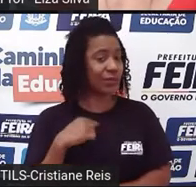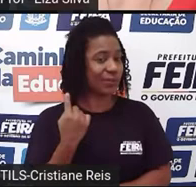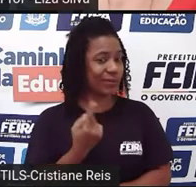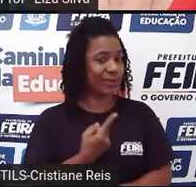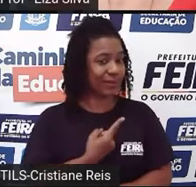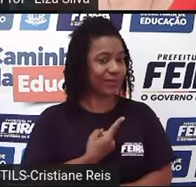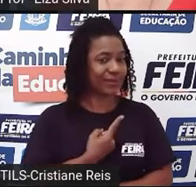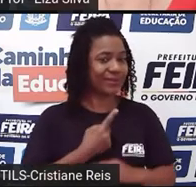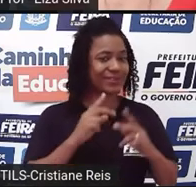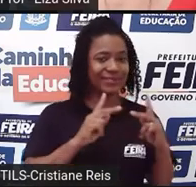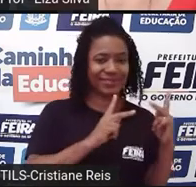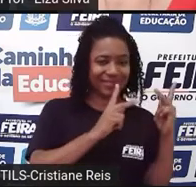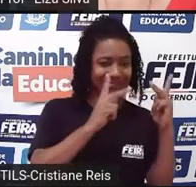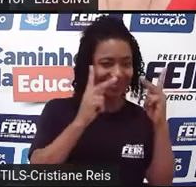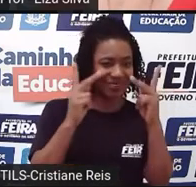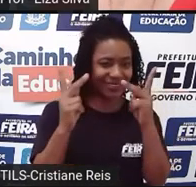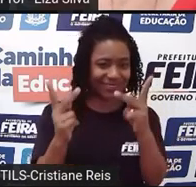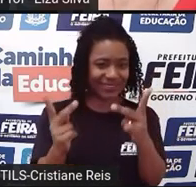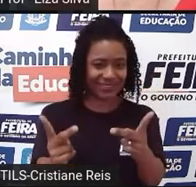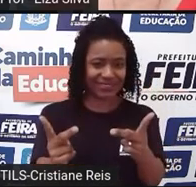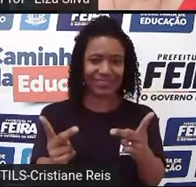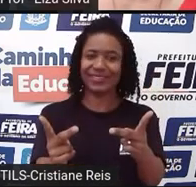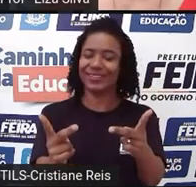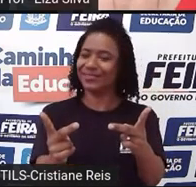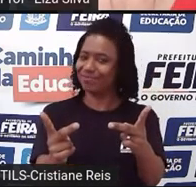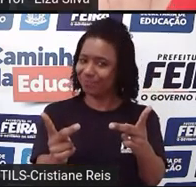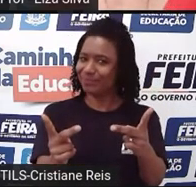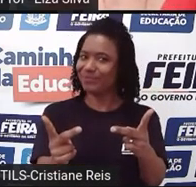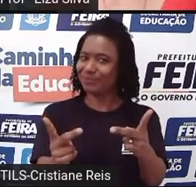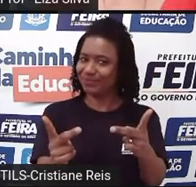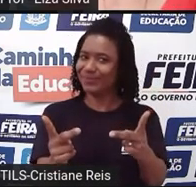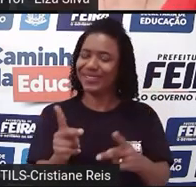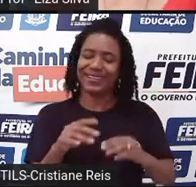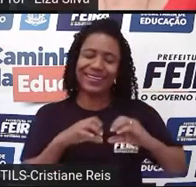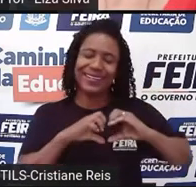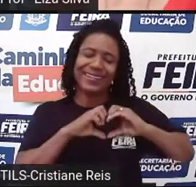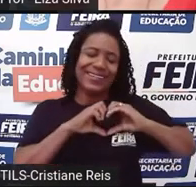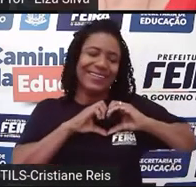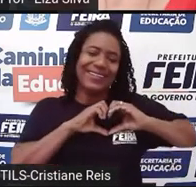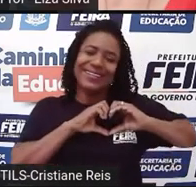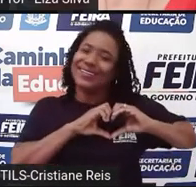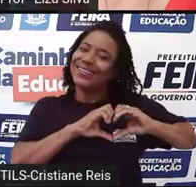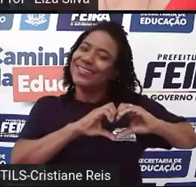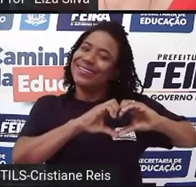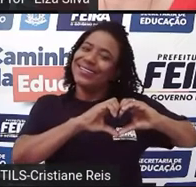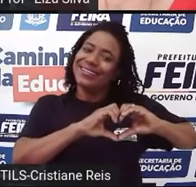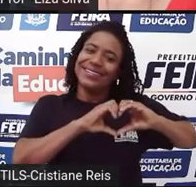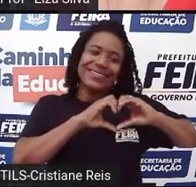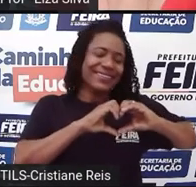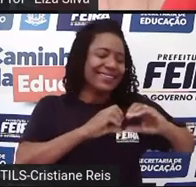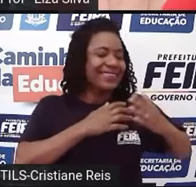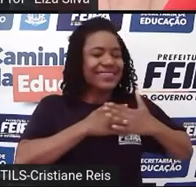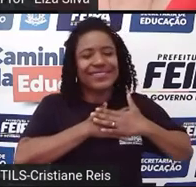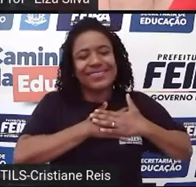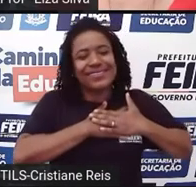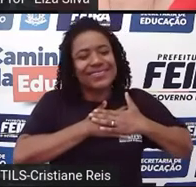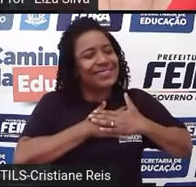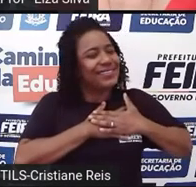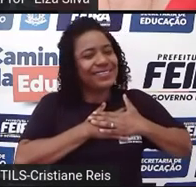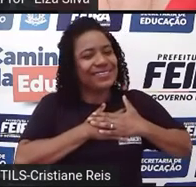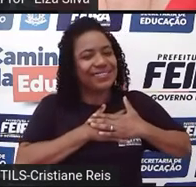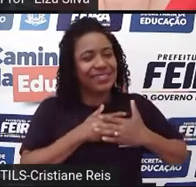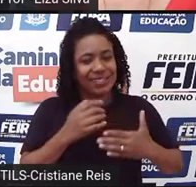impossível não se apaixonar, porque a cidade respira o amor desse